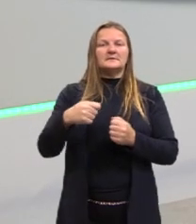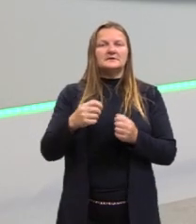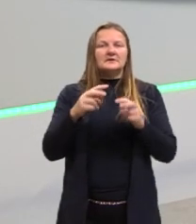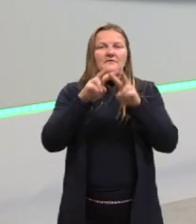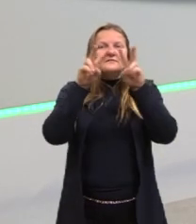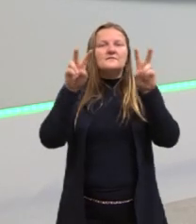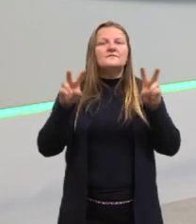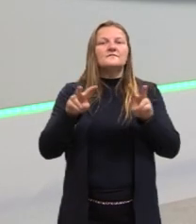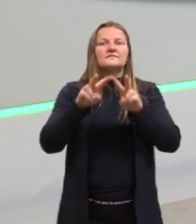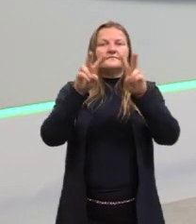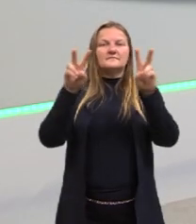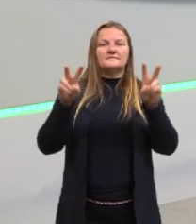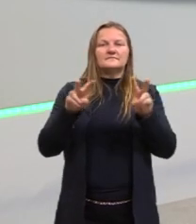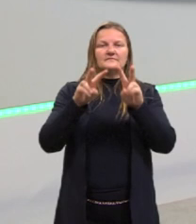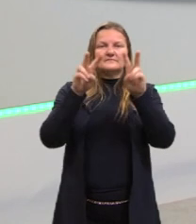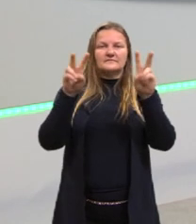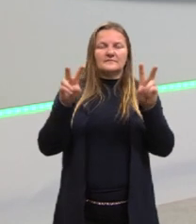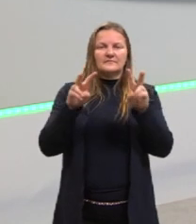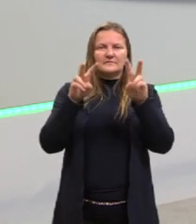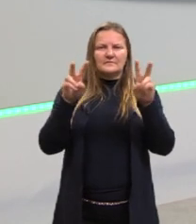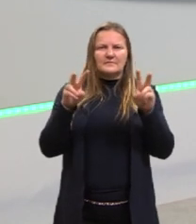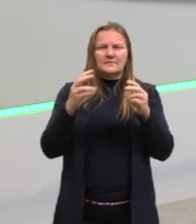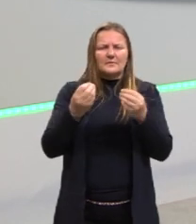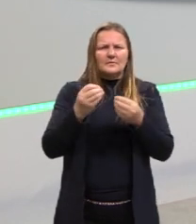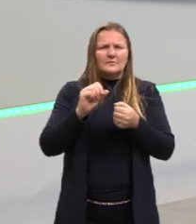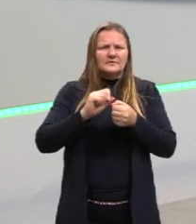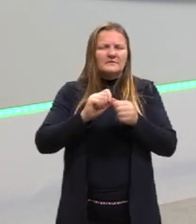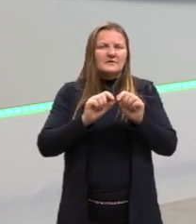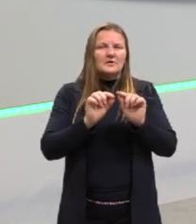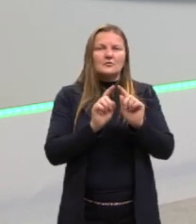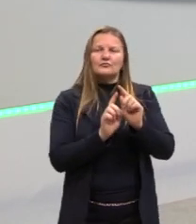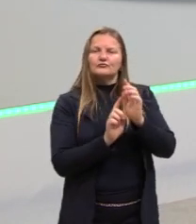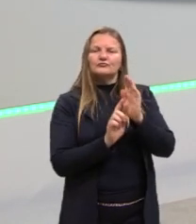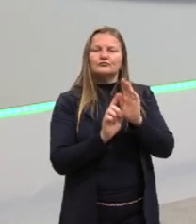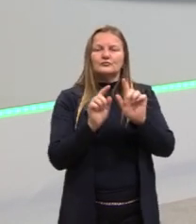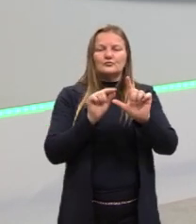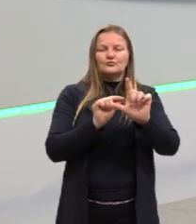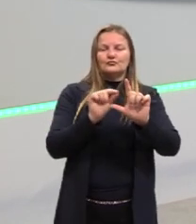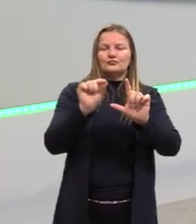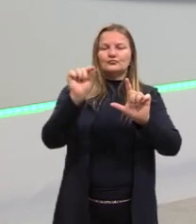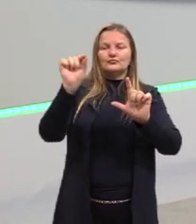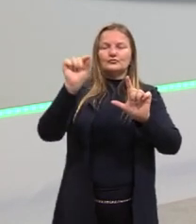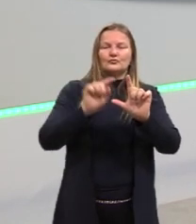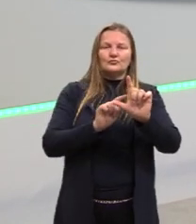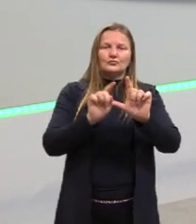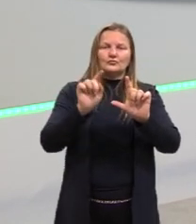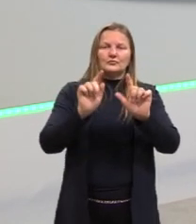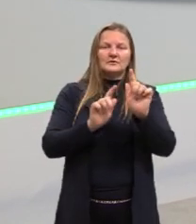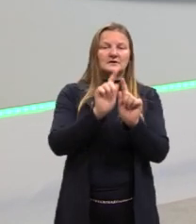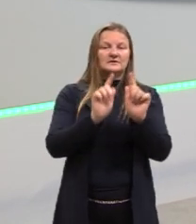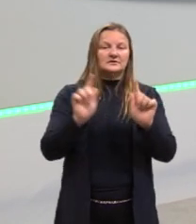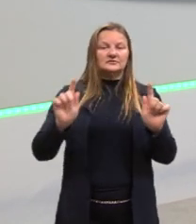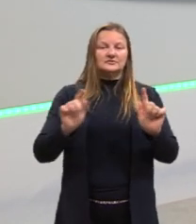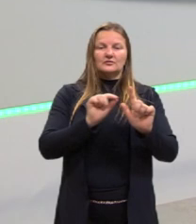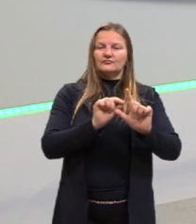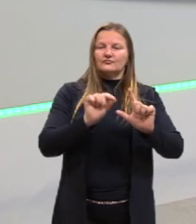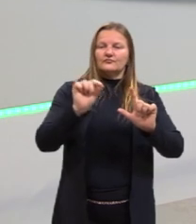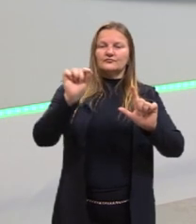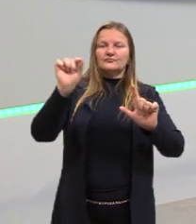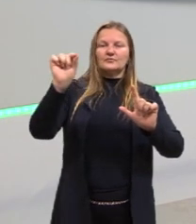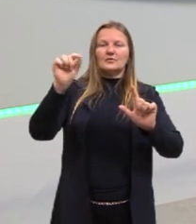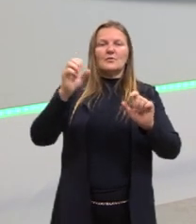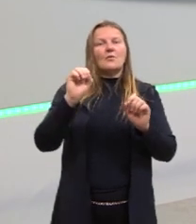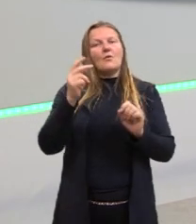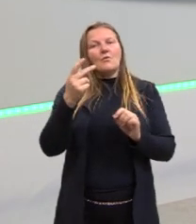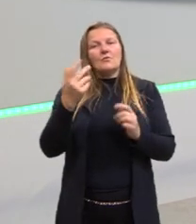visualizar melhor, ou até ver se tem um crescimento, um decrescimento, como que esses dados, eles estão ali, né?